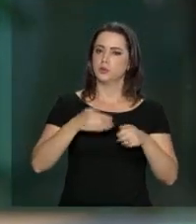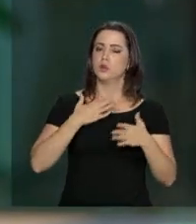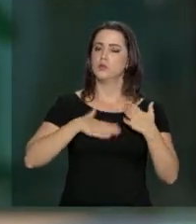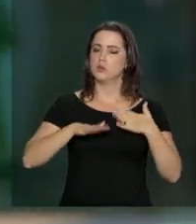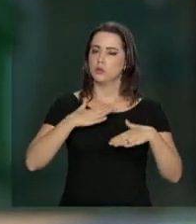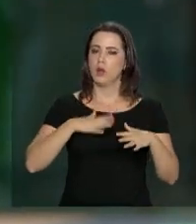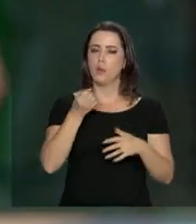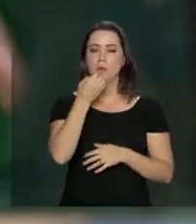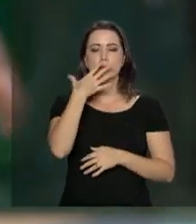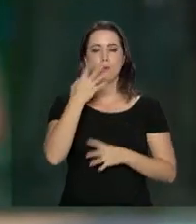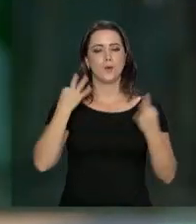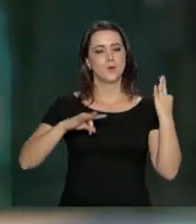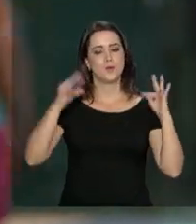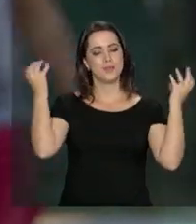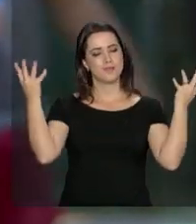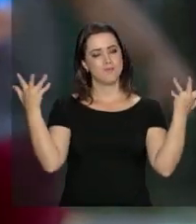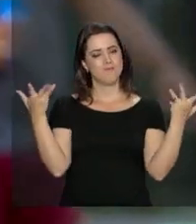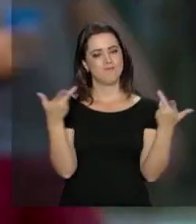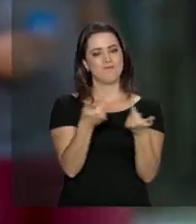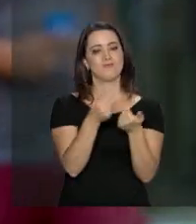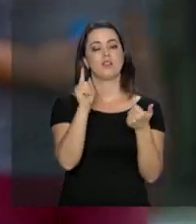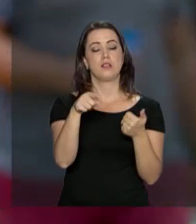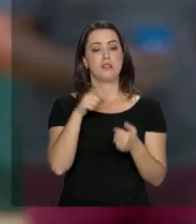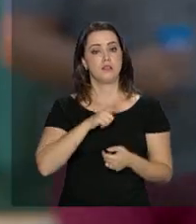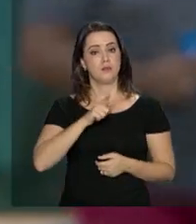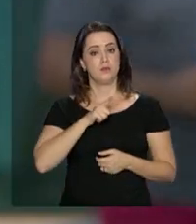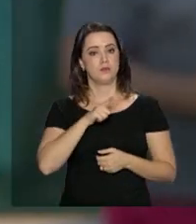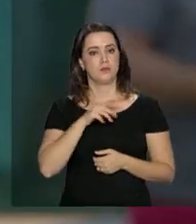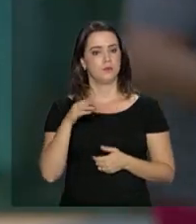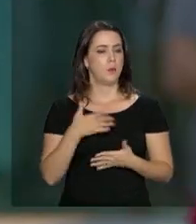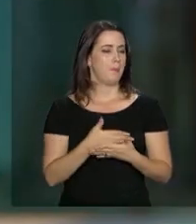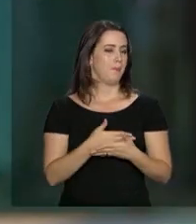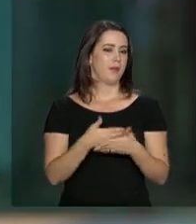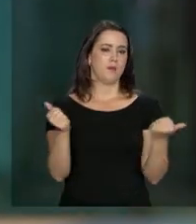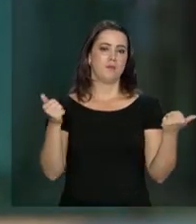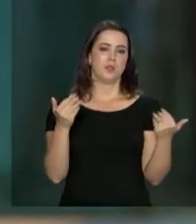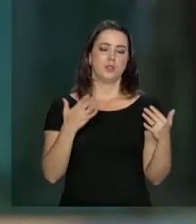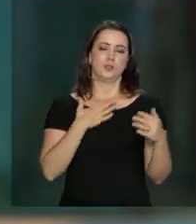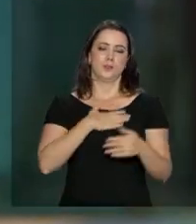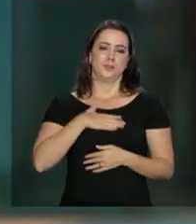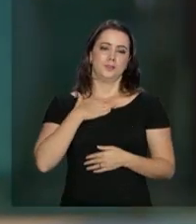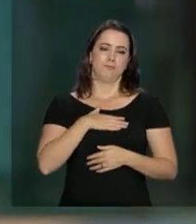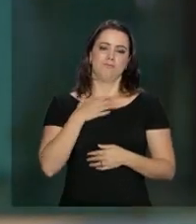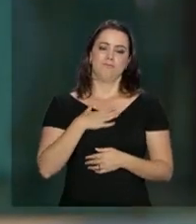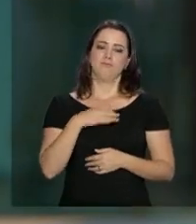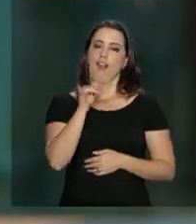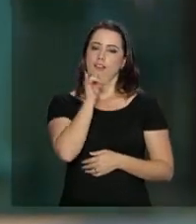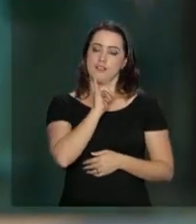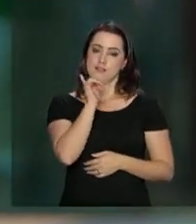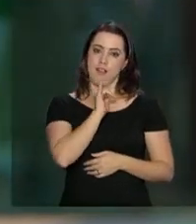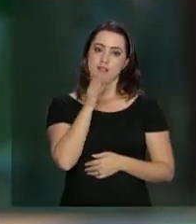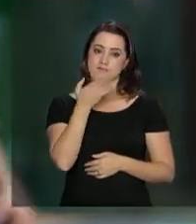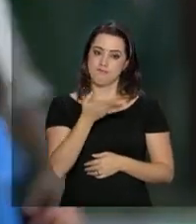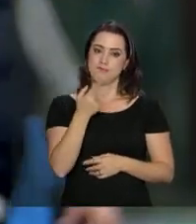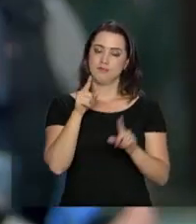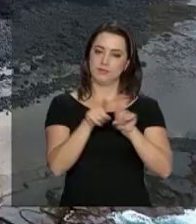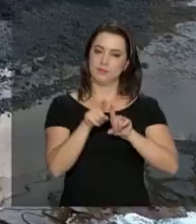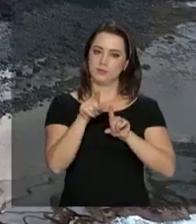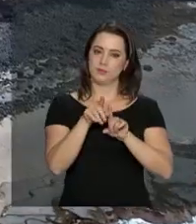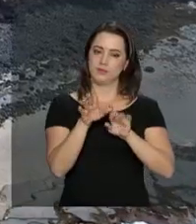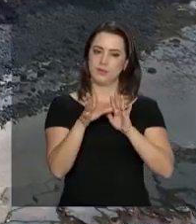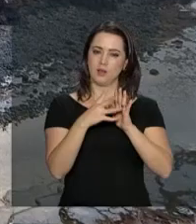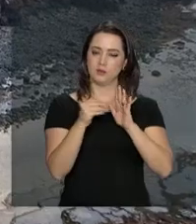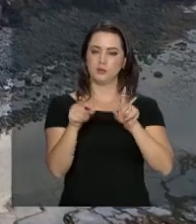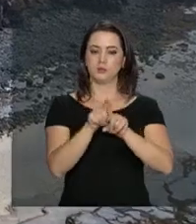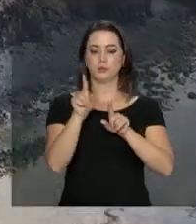conforto para um turismo de qualidade, que ele tenha o melhor prazer e exemplo no turismo feito